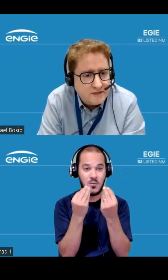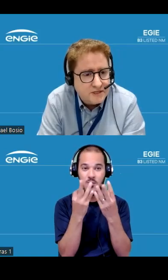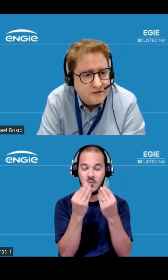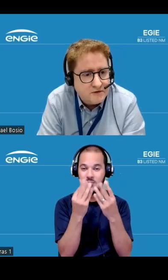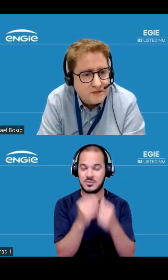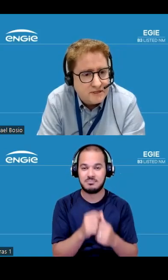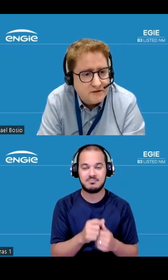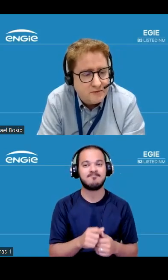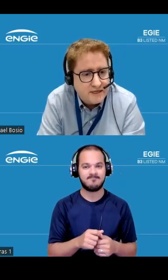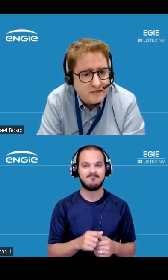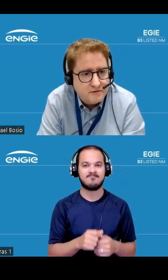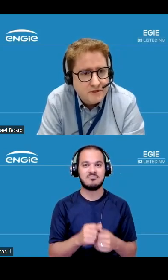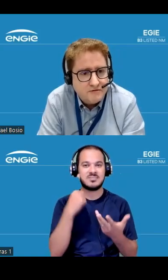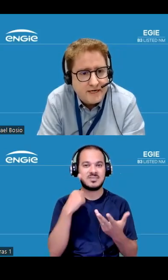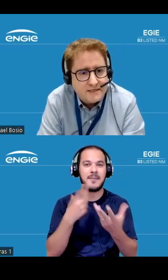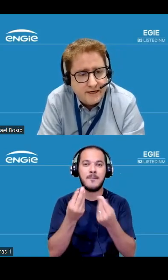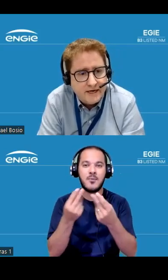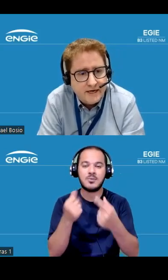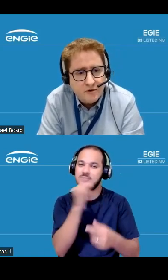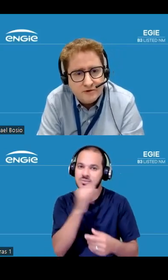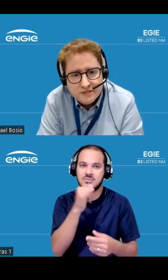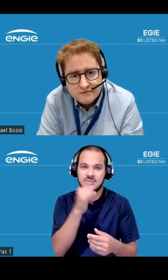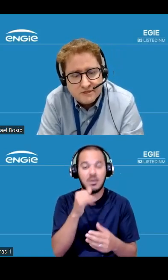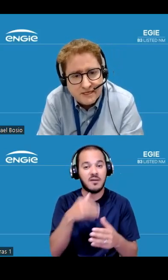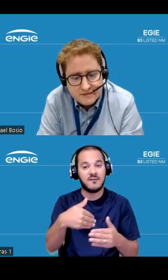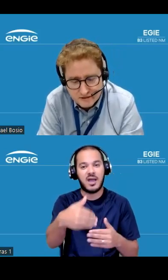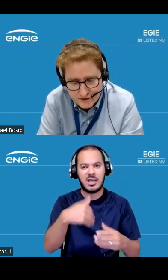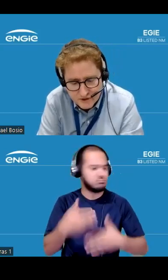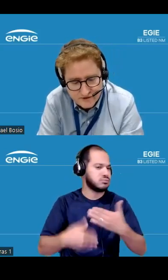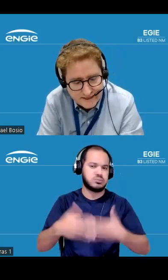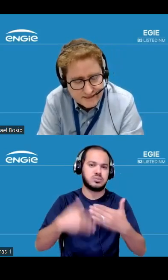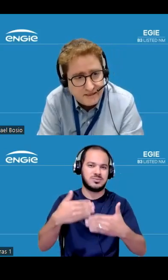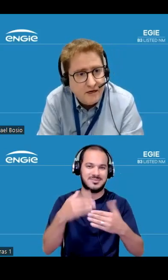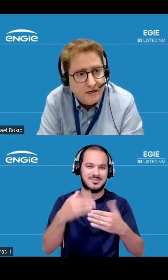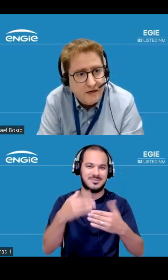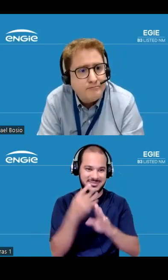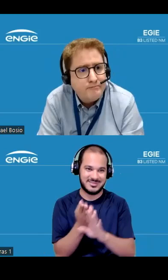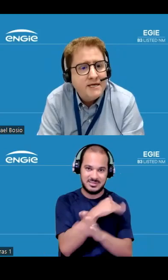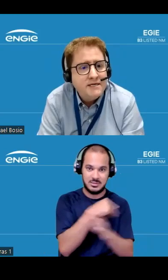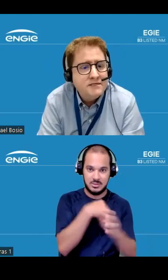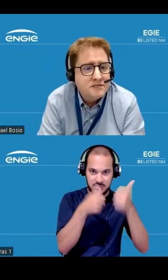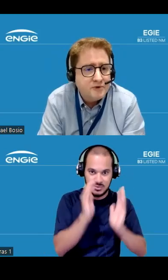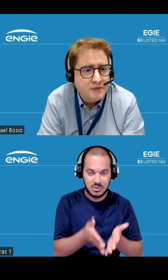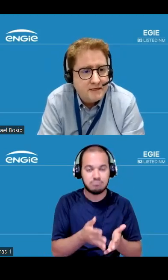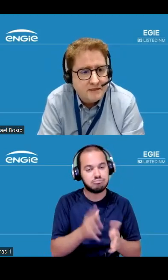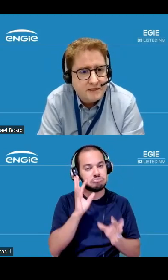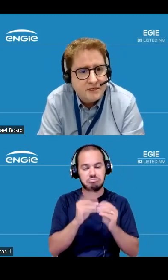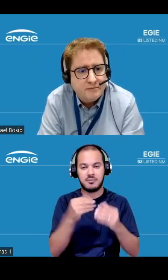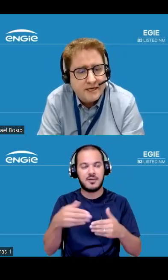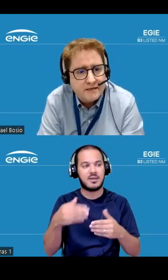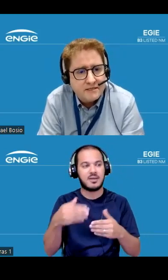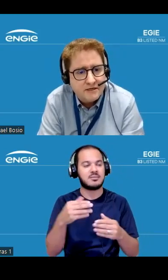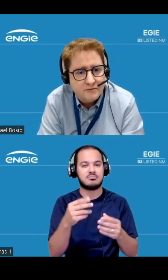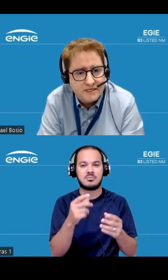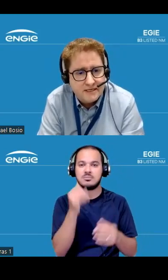um número grande de geradores entrando em operação e isso vai acelerar e como eu disse nos slides anteriores vai trazer mais disponibilidade de energia